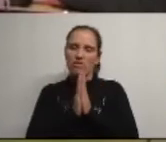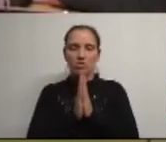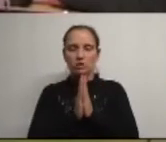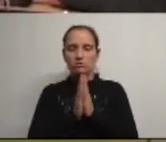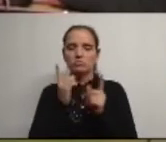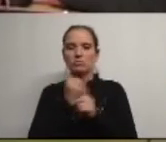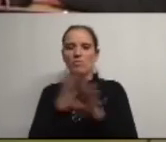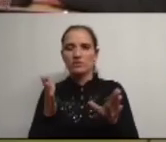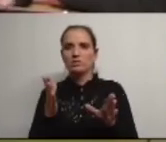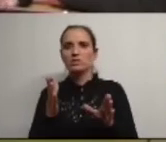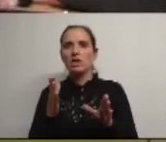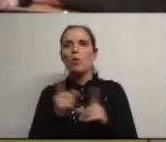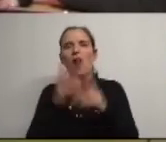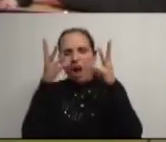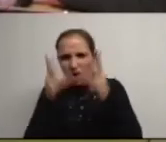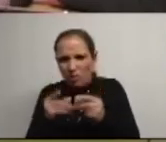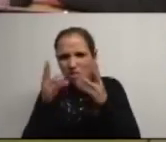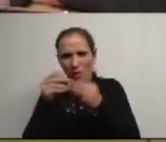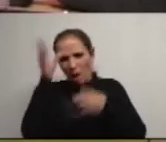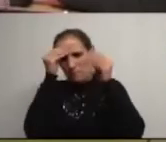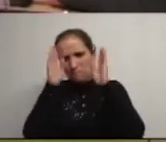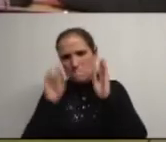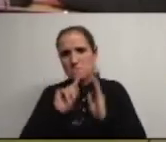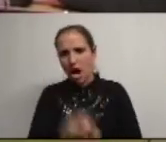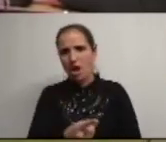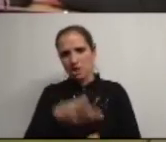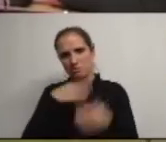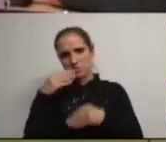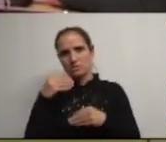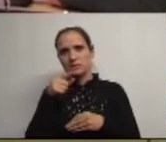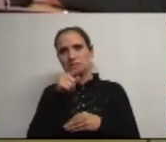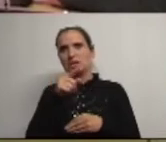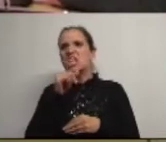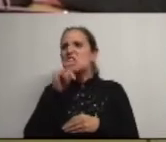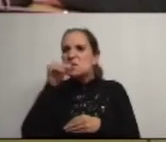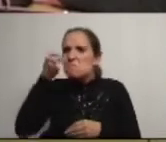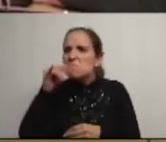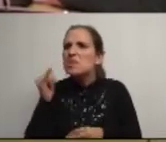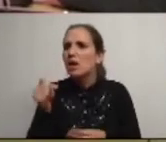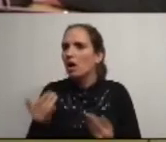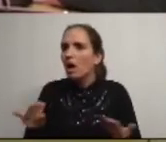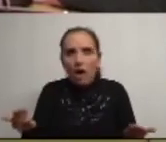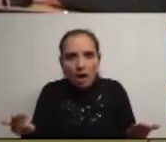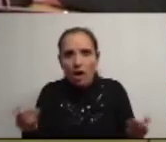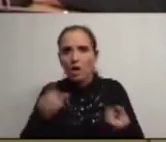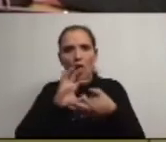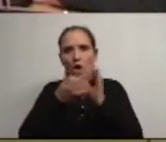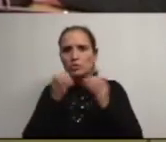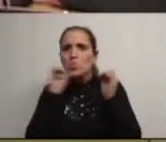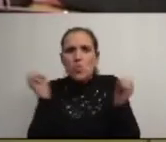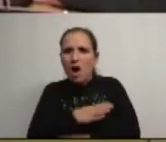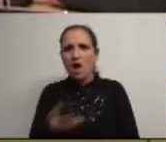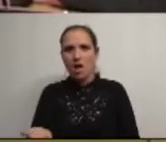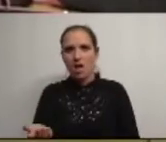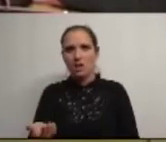por todas façam contas e aprendam a fazer contas ok essa do IMI não tem ponta para onde se lhe